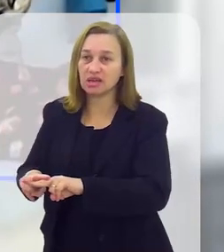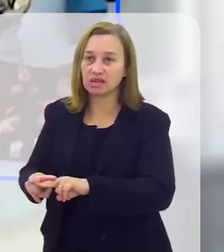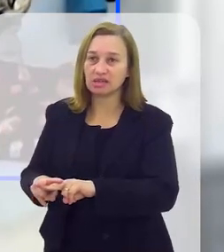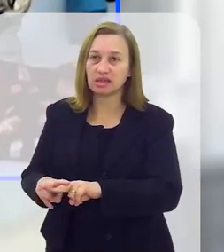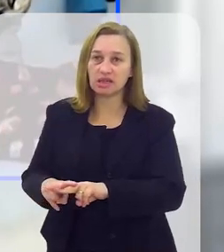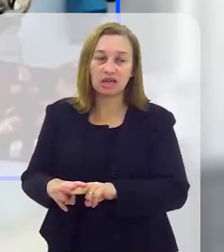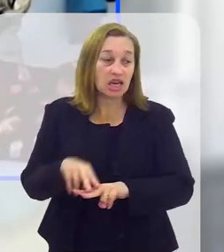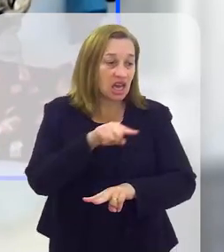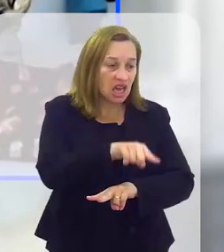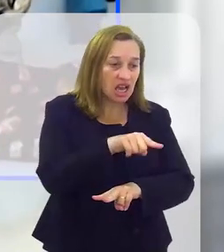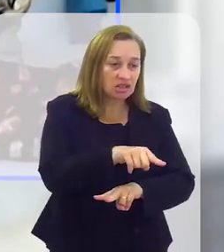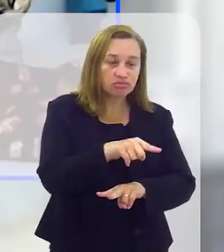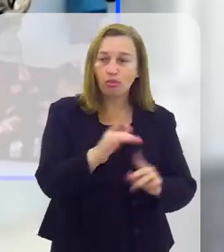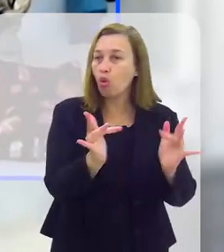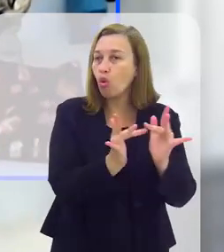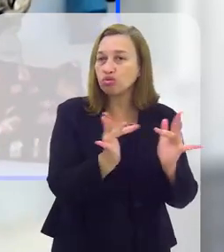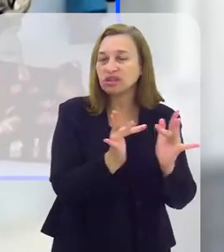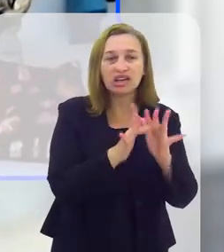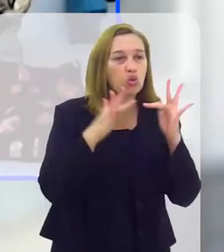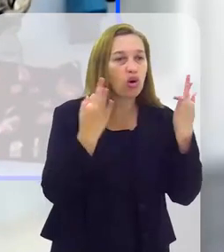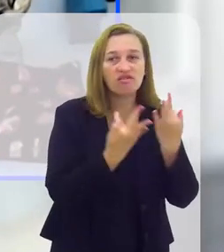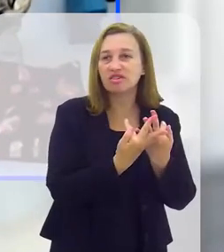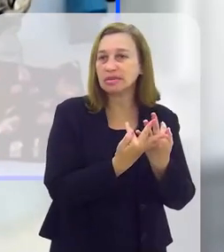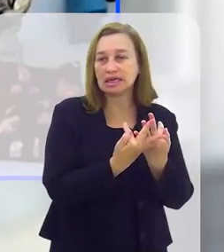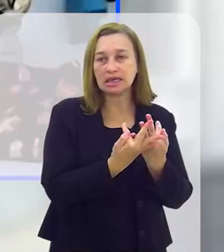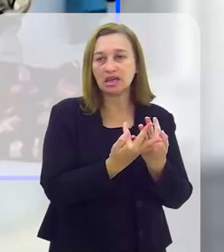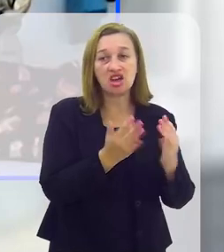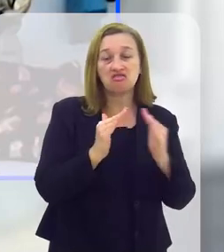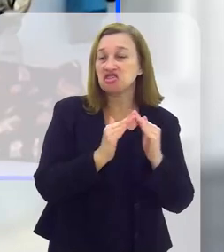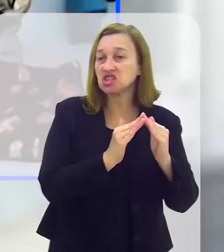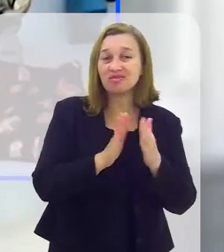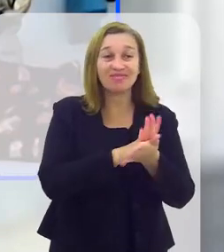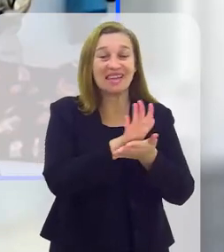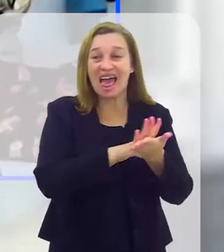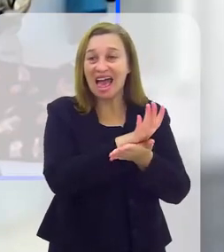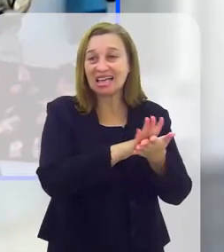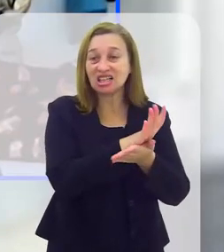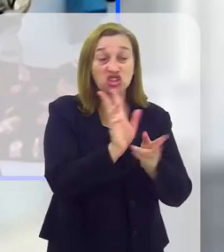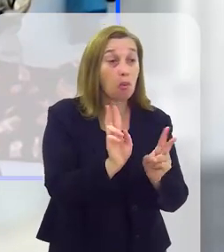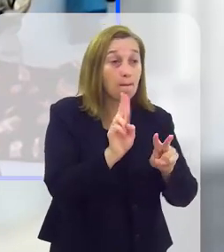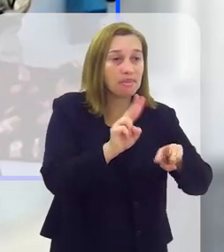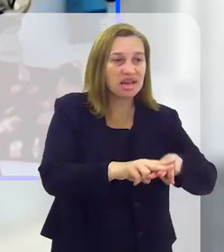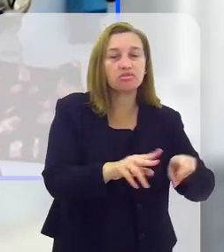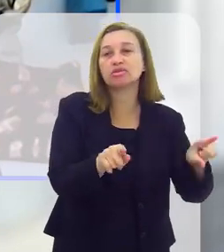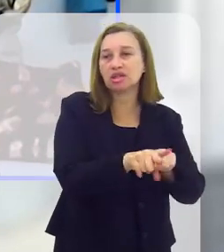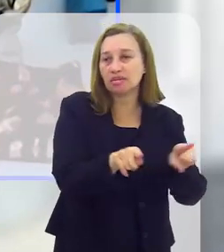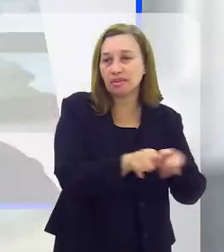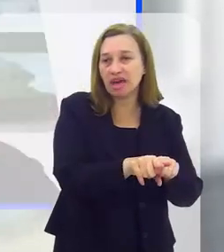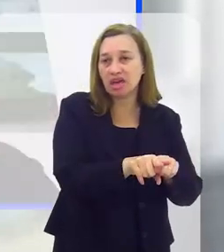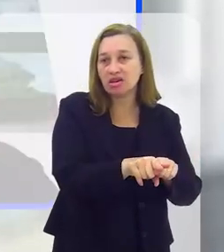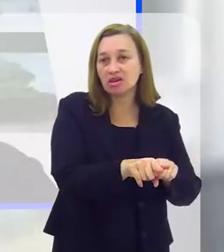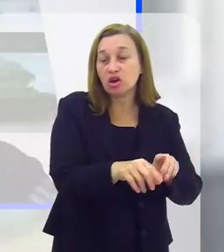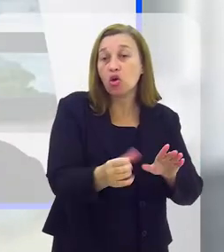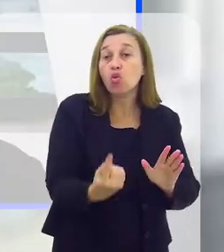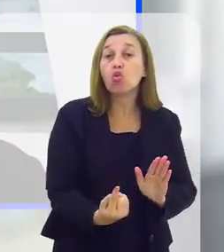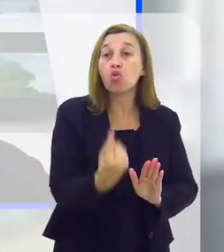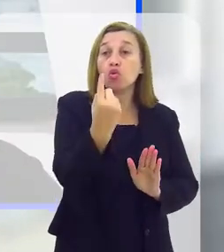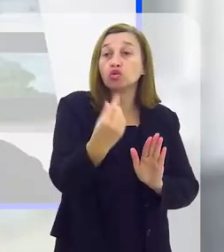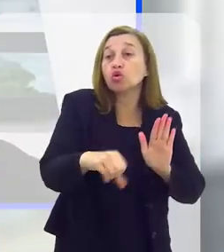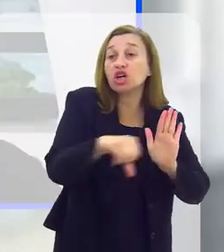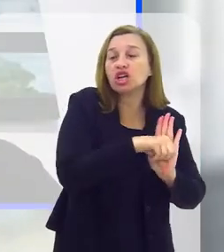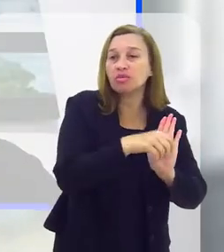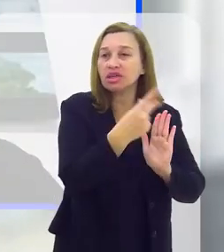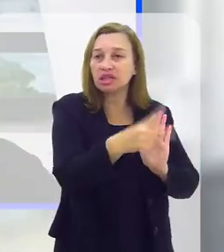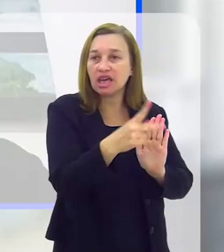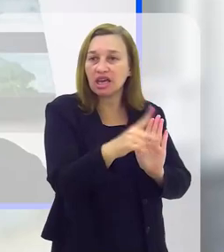prisioneiros. Primeiro, eles estão privados de liberdade, eles não têm convívio com a família, eles não têm convívio com os vizinhos. Então, estão igualmente presos